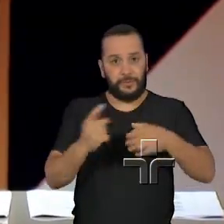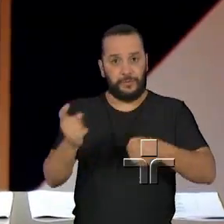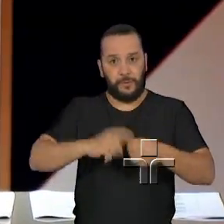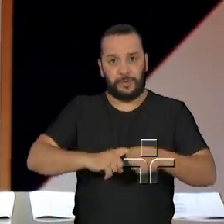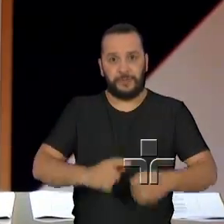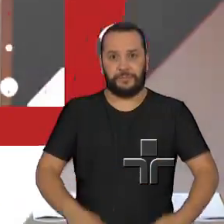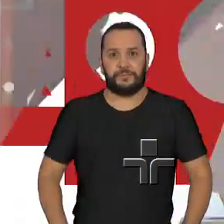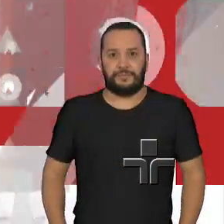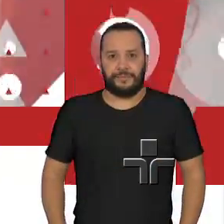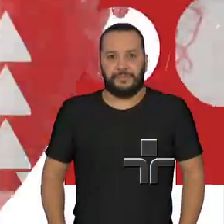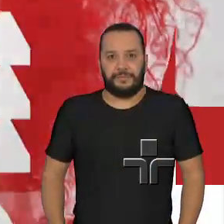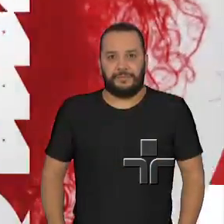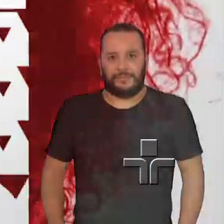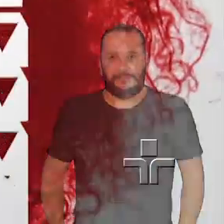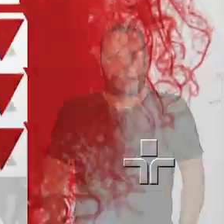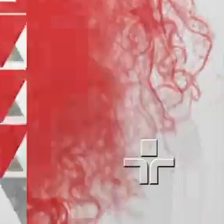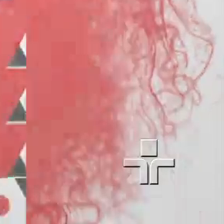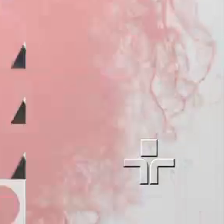já volta.